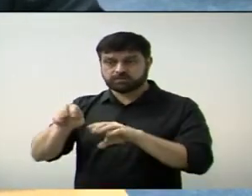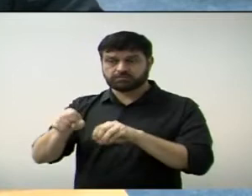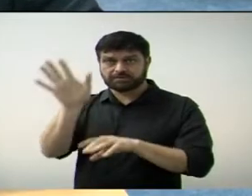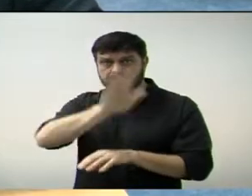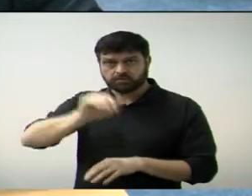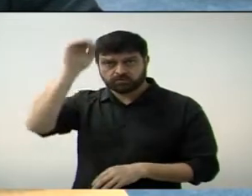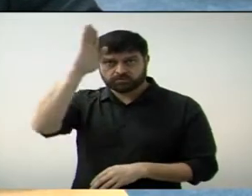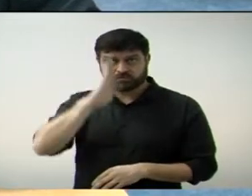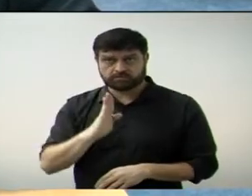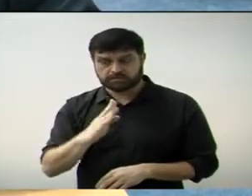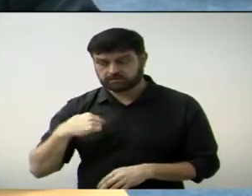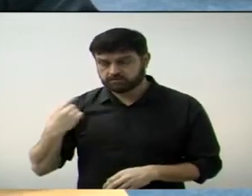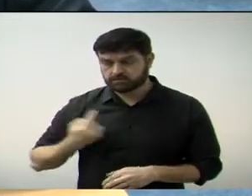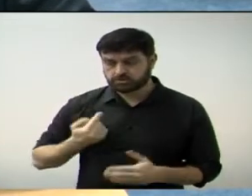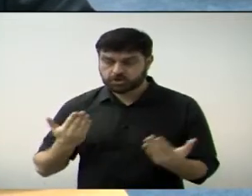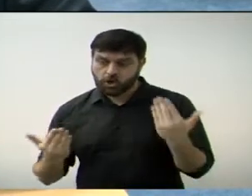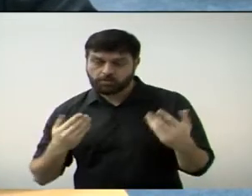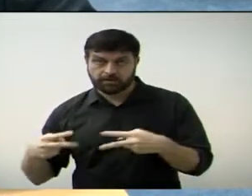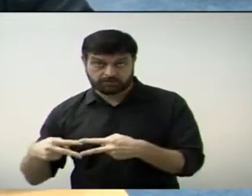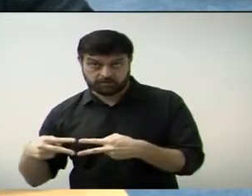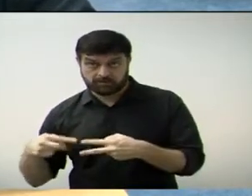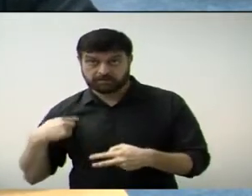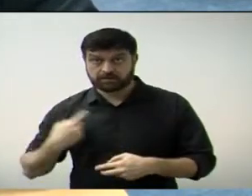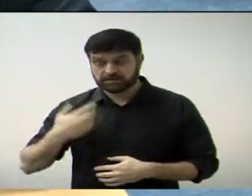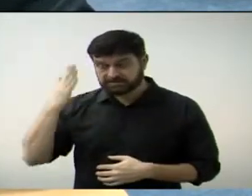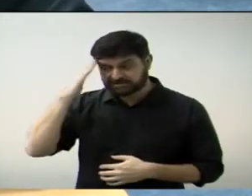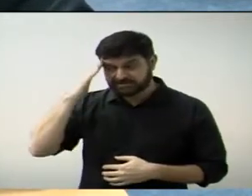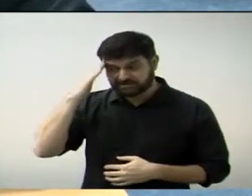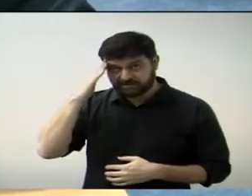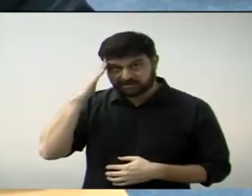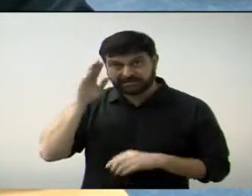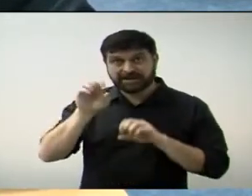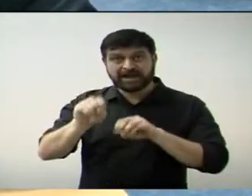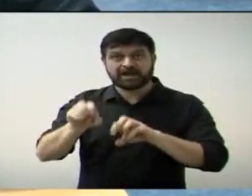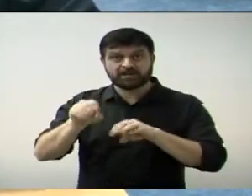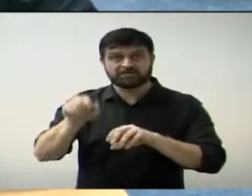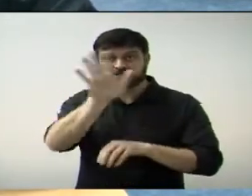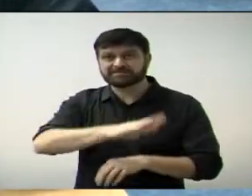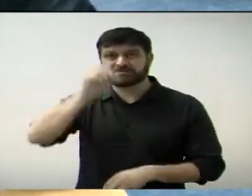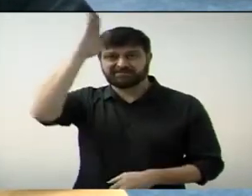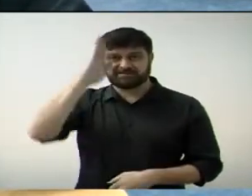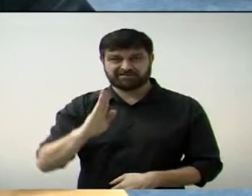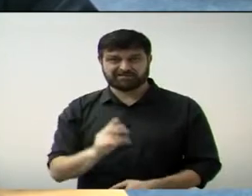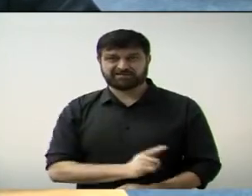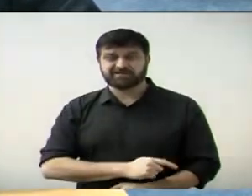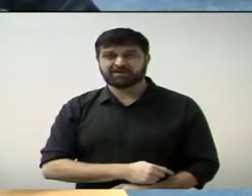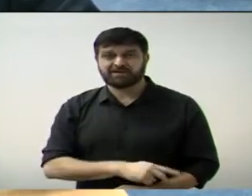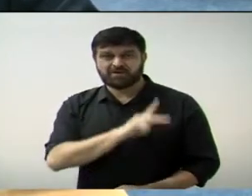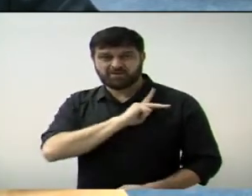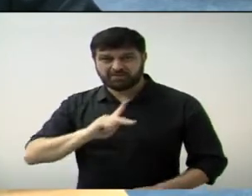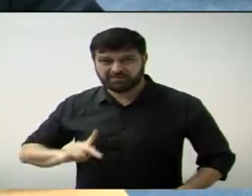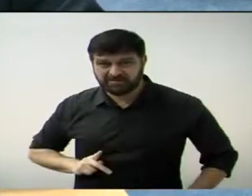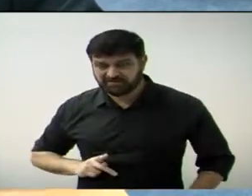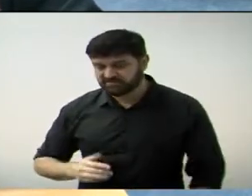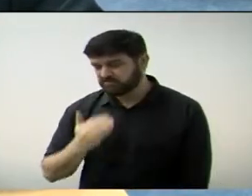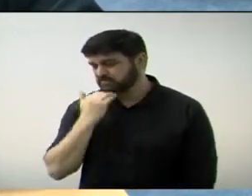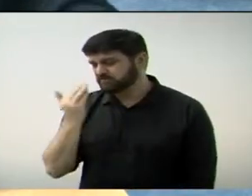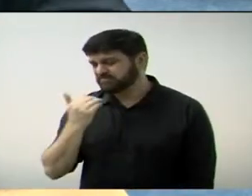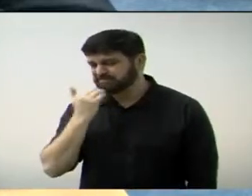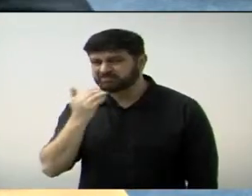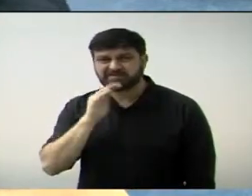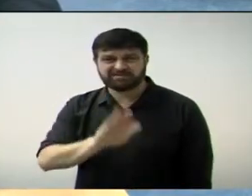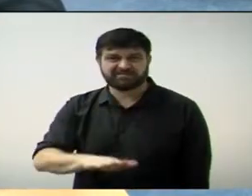É notório, todos sabemos, que, para a educação nacional, o governo não está nem aí com as nossas crianças e não com a